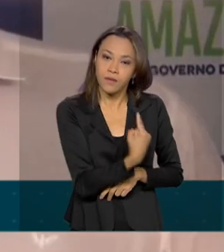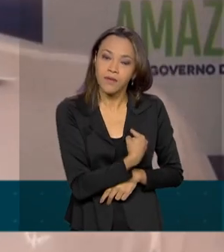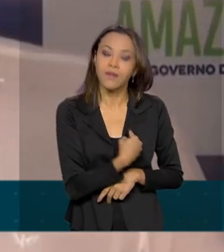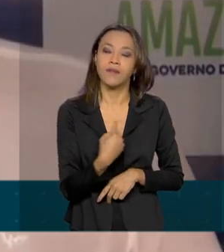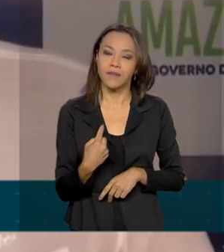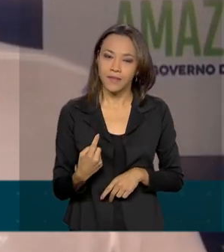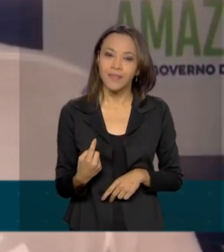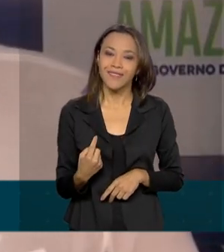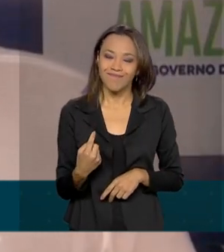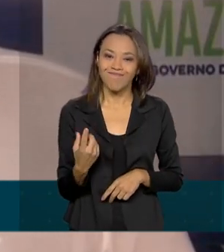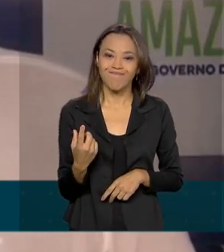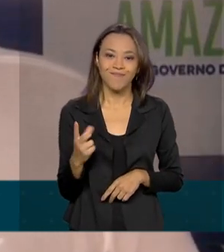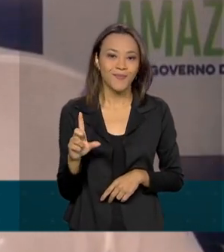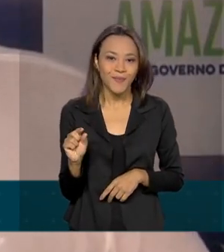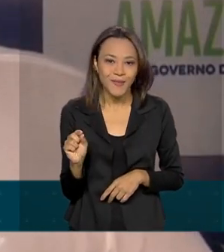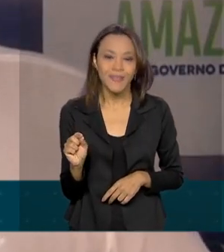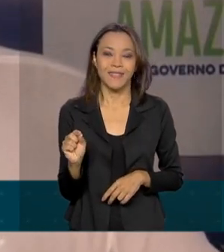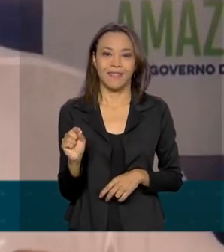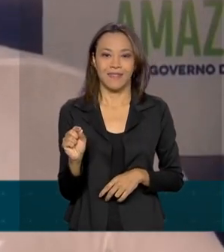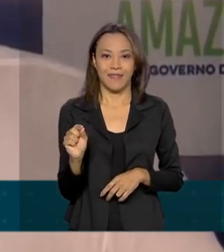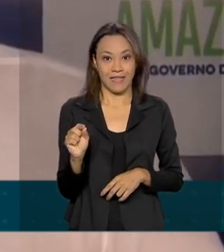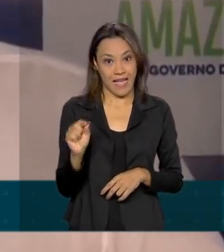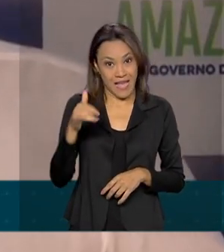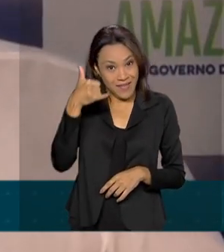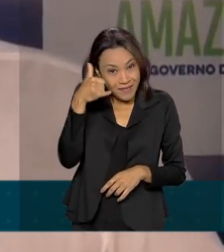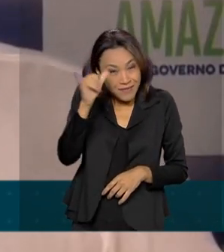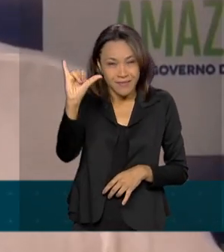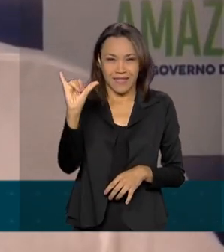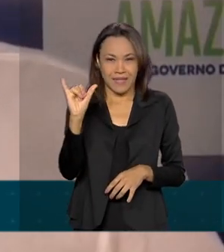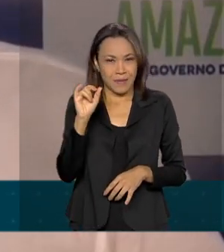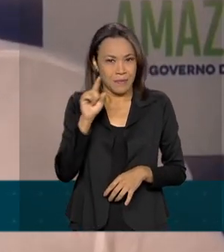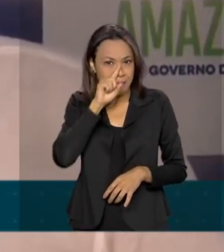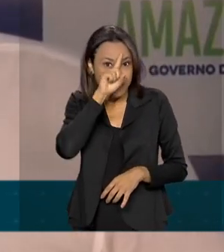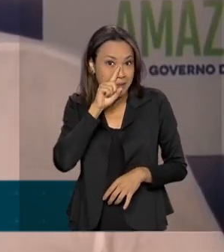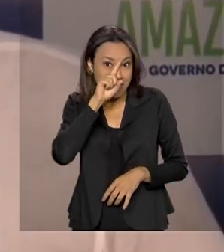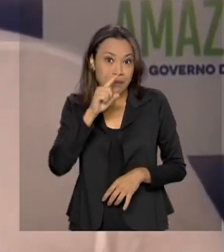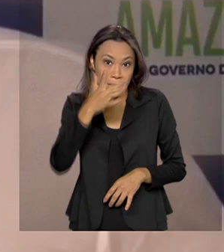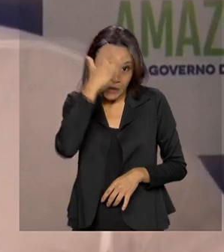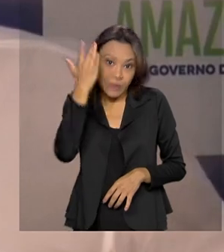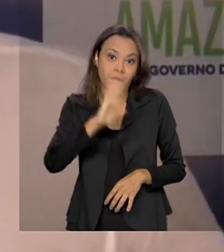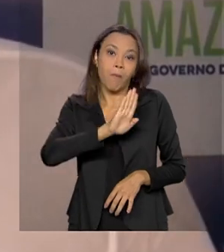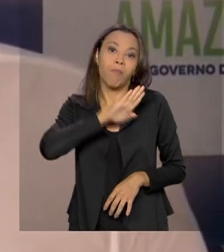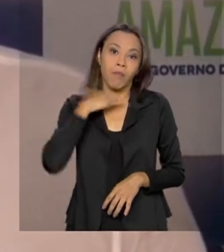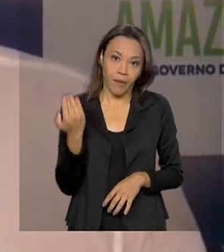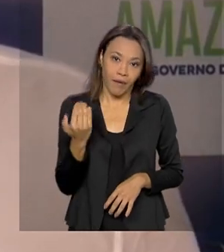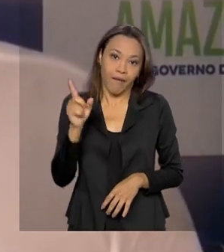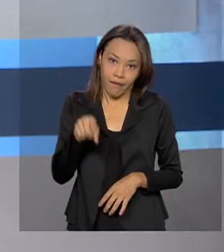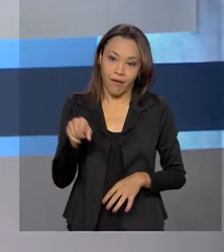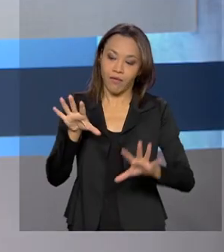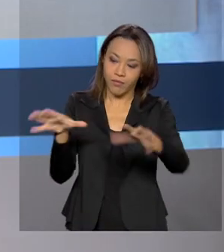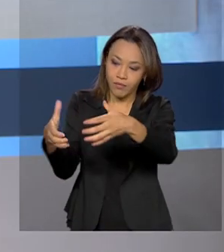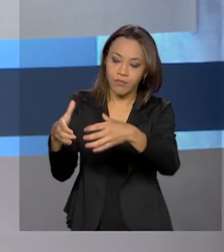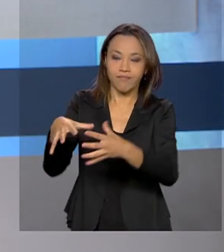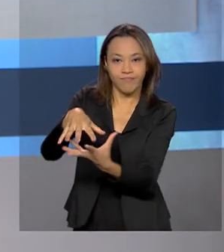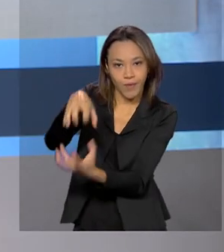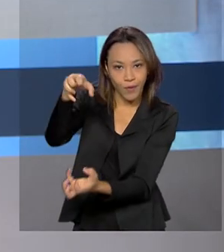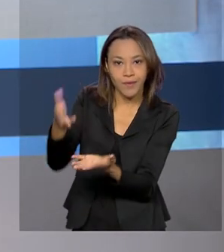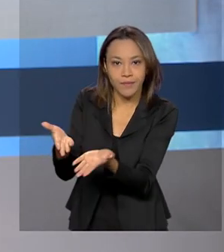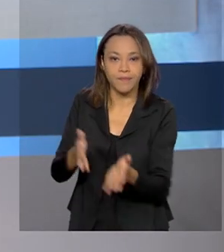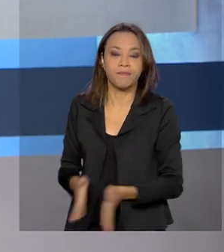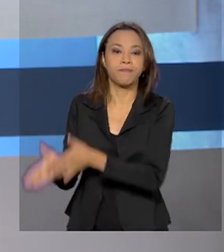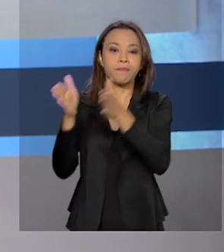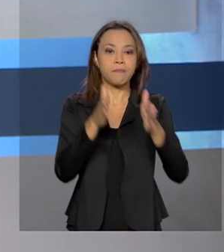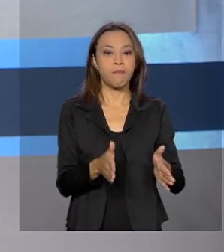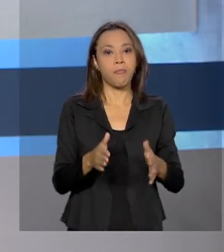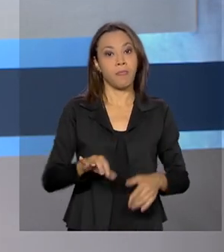o maior risco de pessoas que venham a óbito, que são as pessoas idosas. O